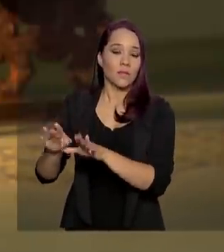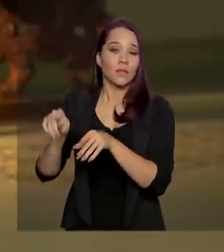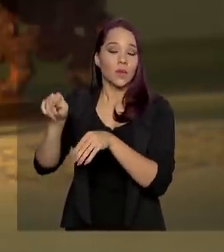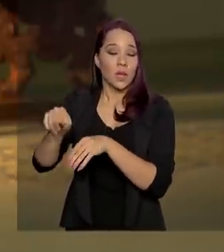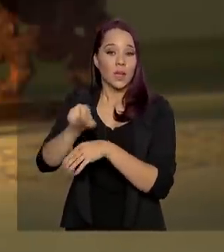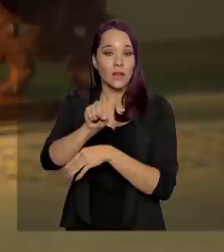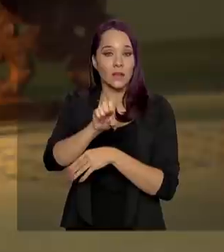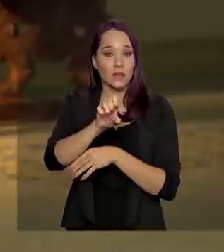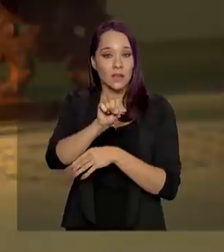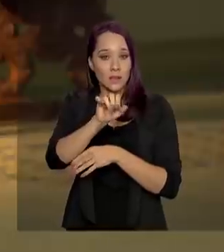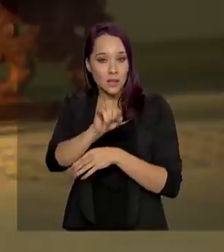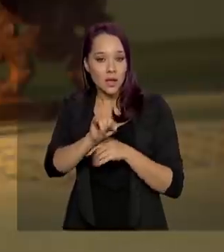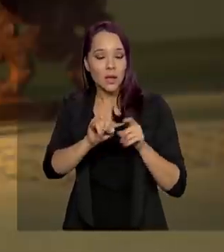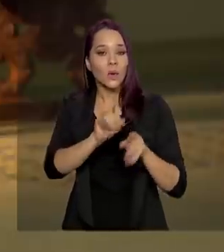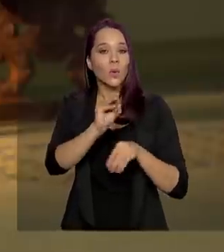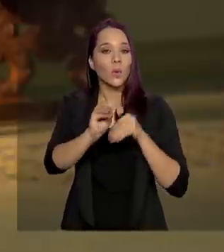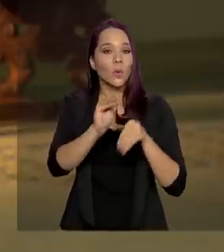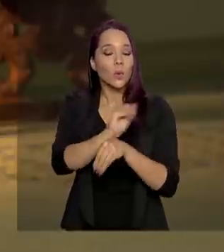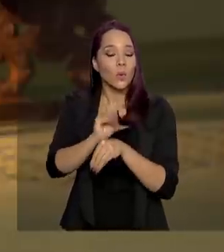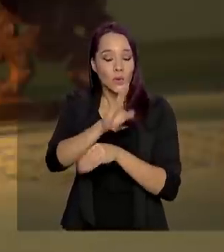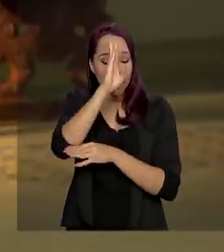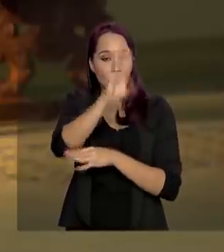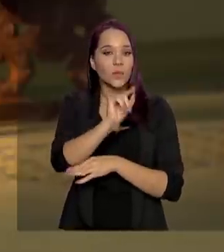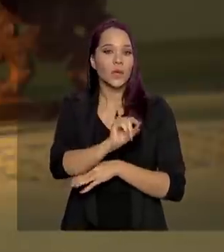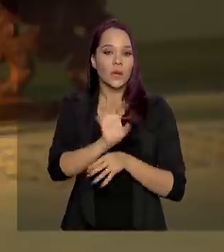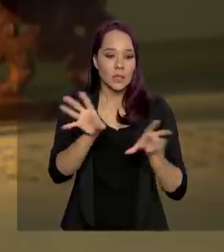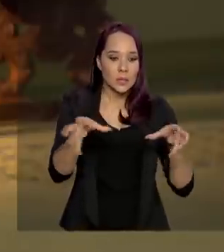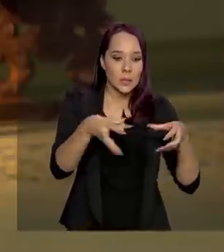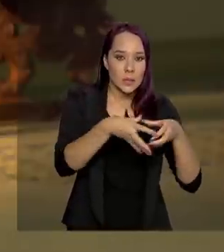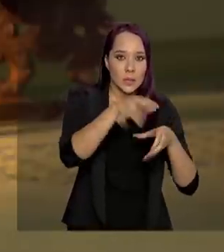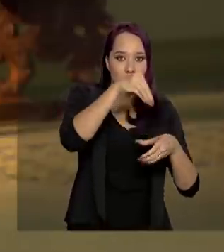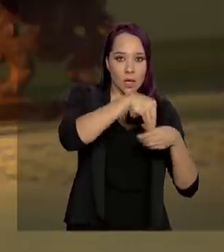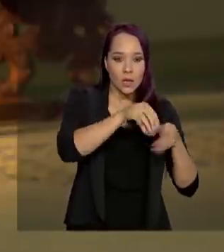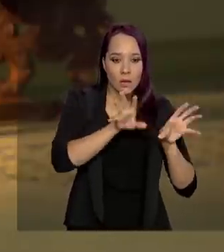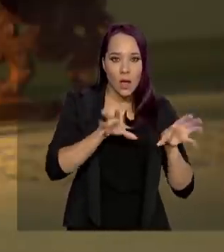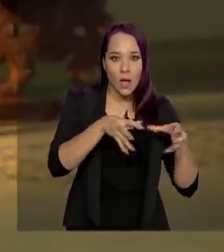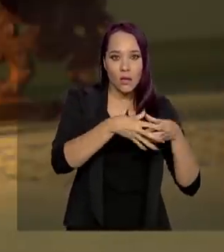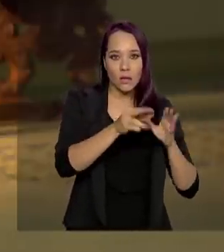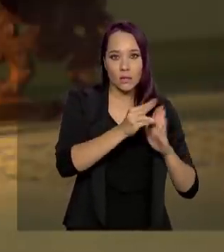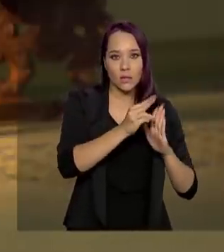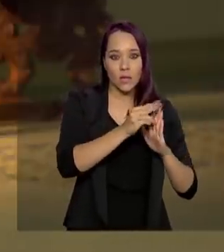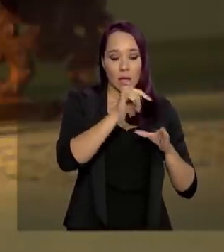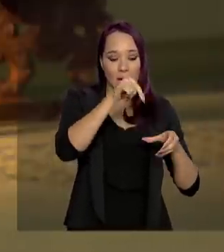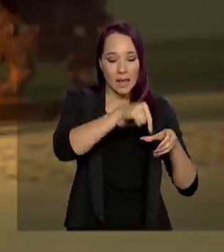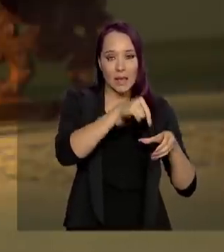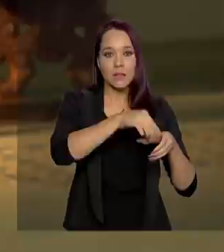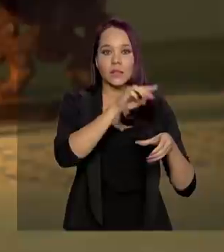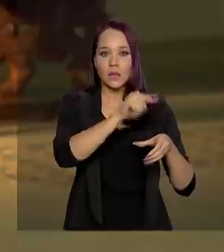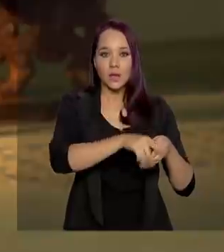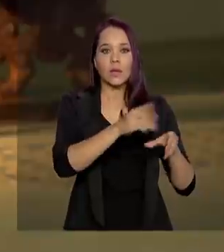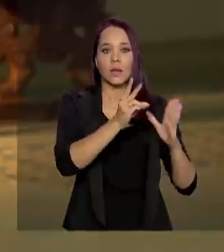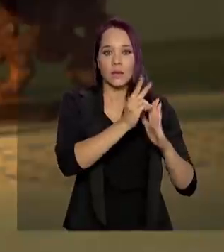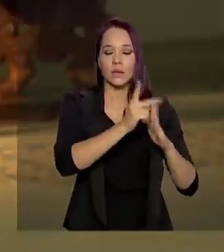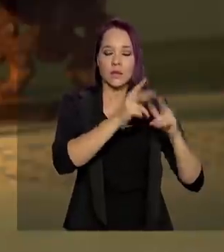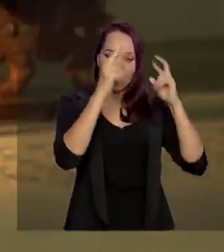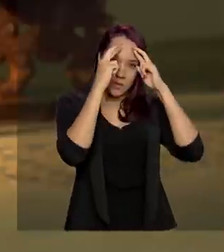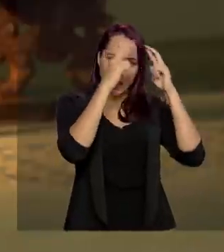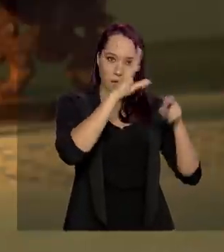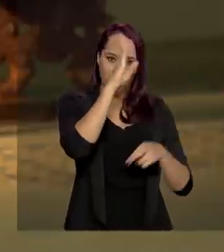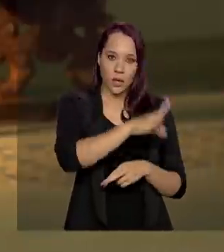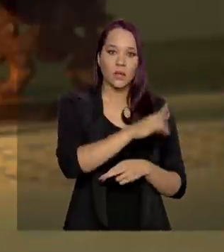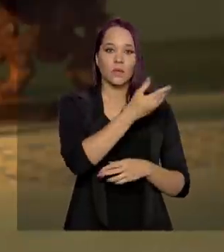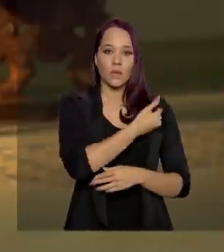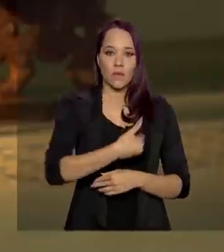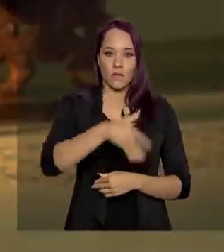Porque a CESAI trata dos indígenas que estão aldeados. Esse é o indígena que está hoje sob a responsabilidade direta do governo